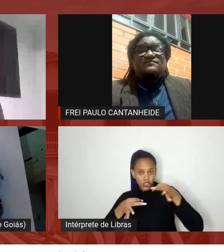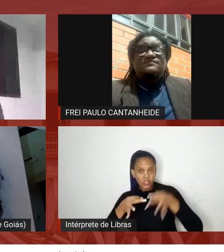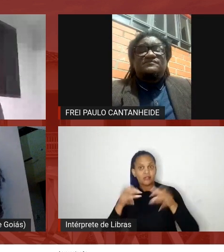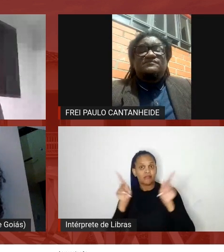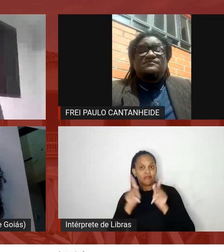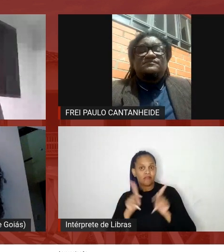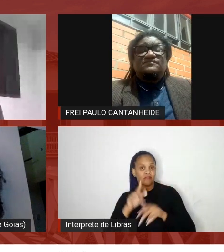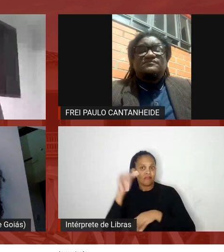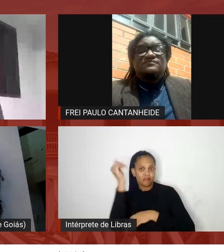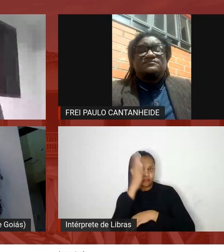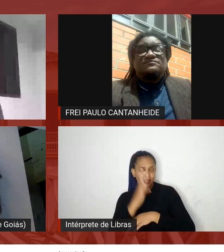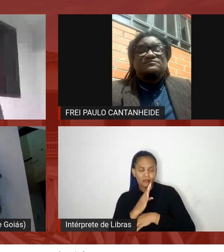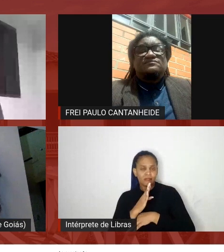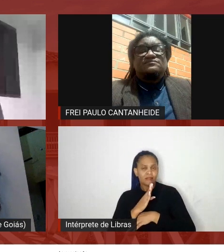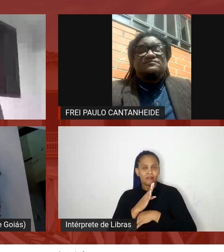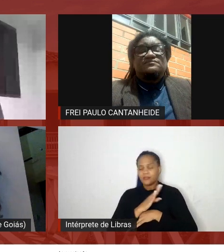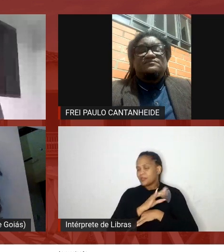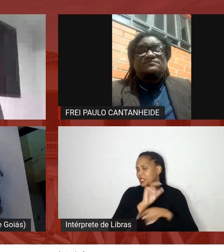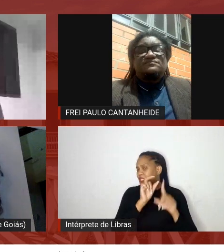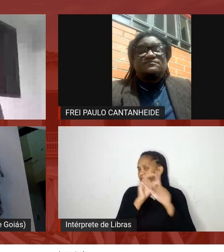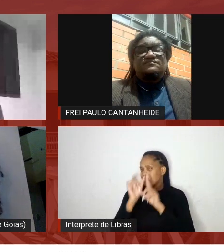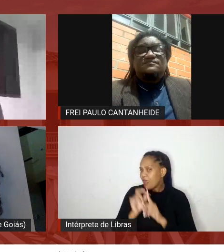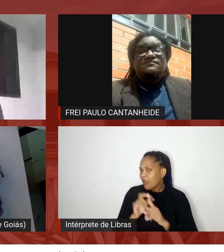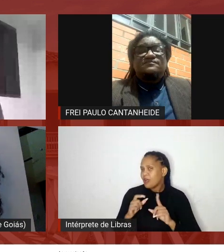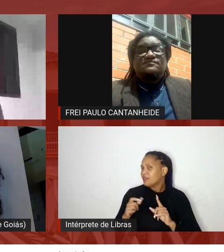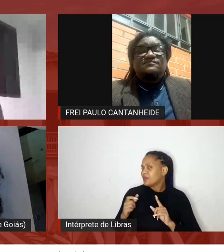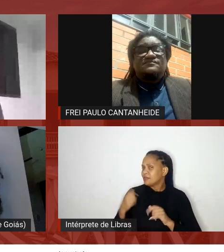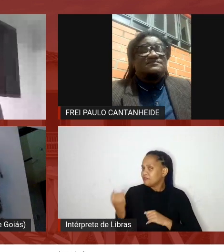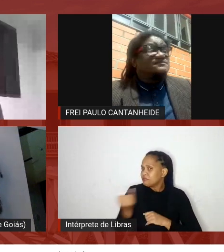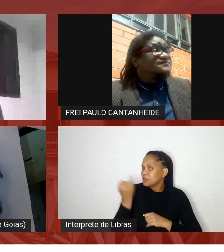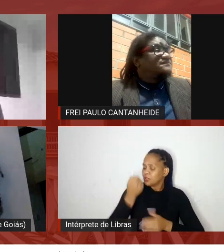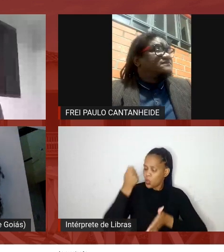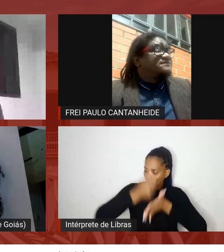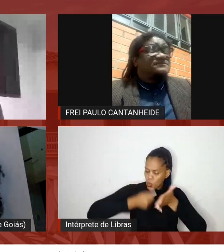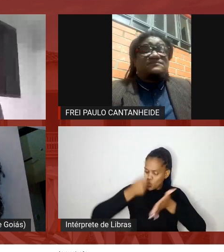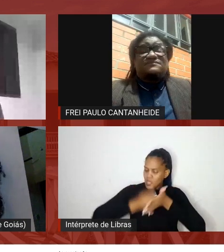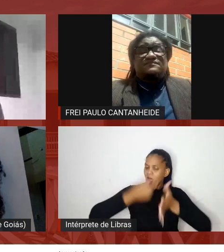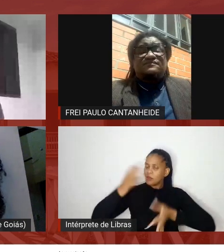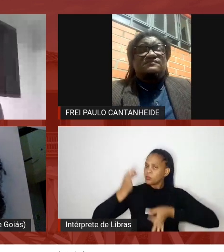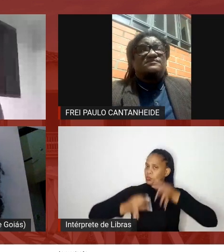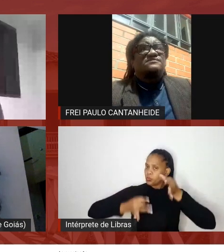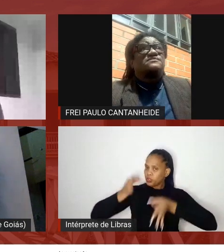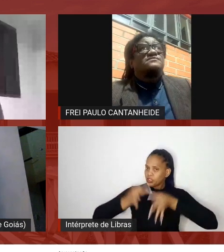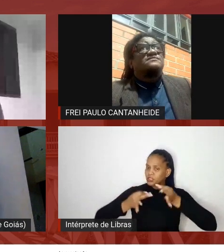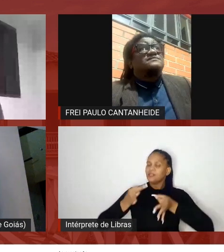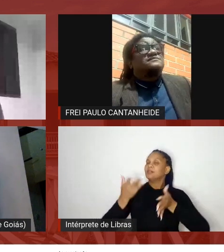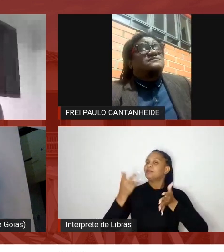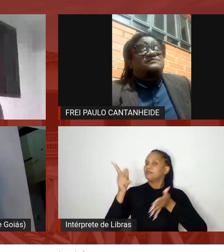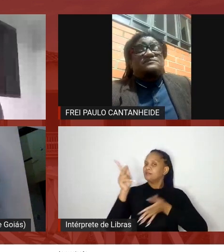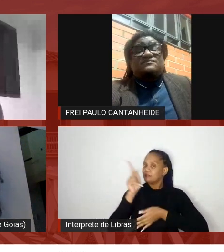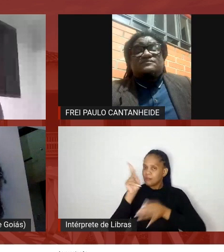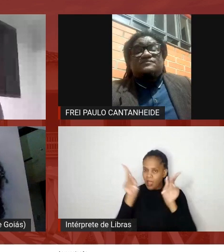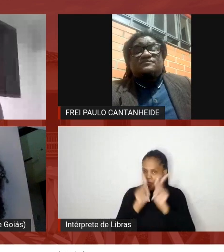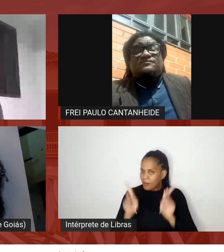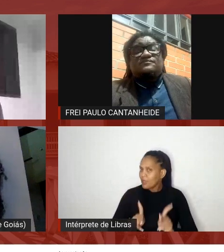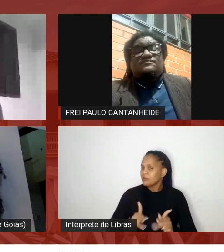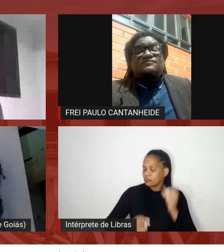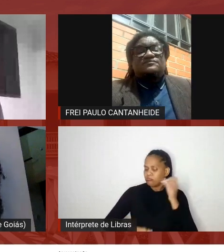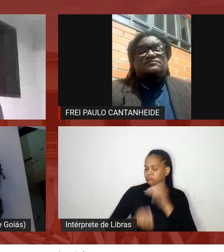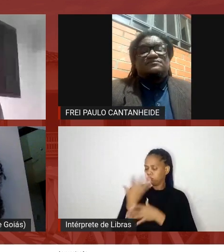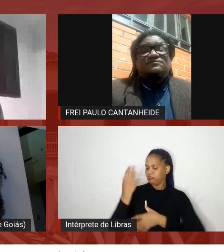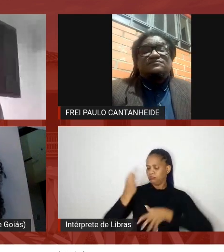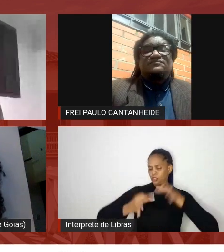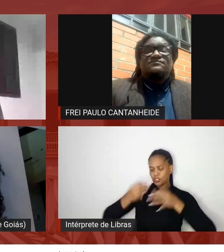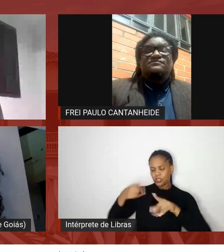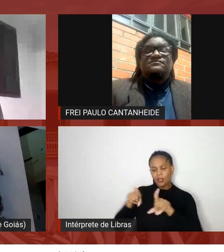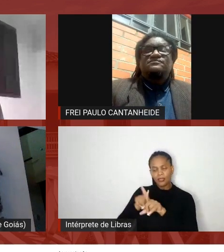tão caras a capacidade de lutar por justiça e a paz como fruto da justiça e também a SA Filmes